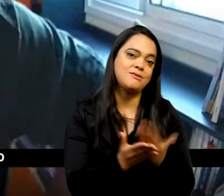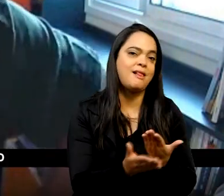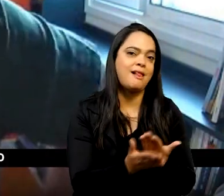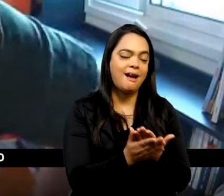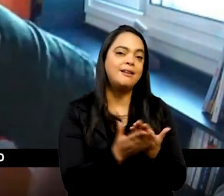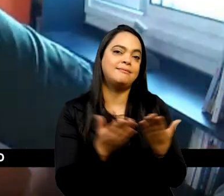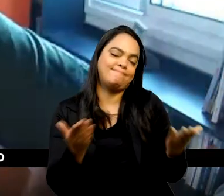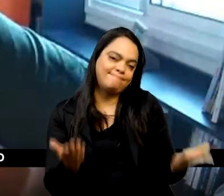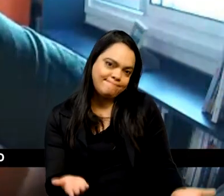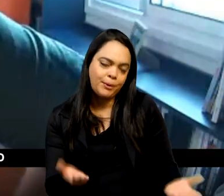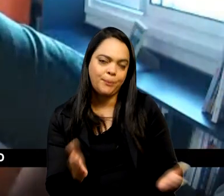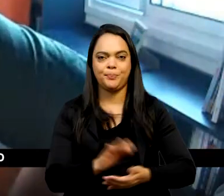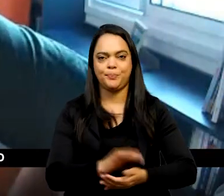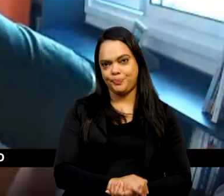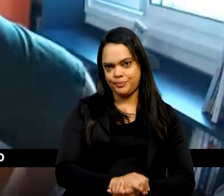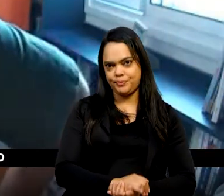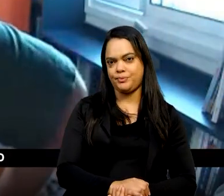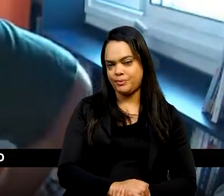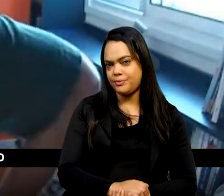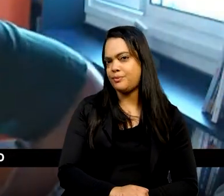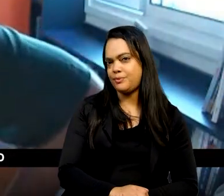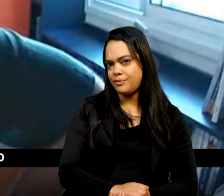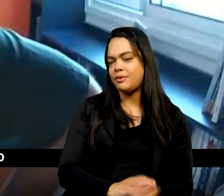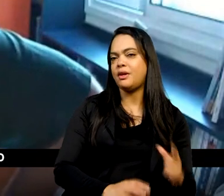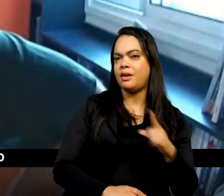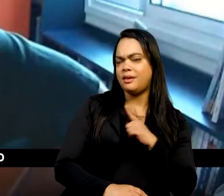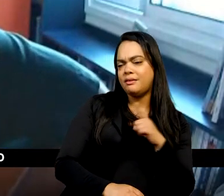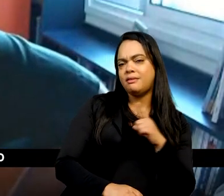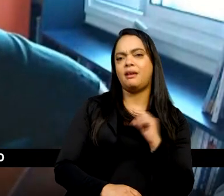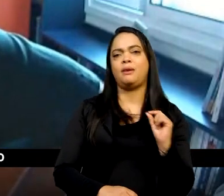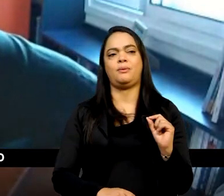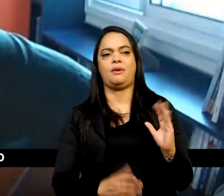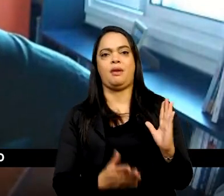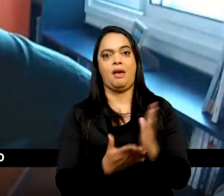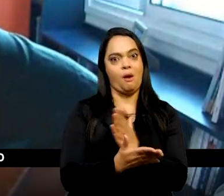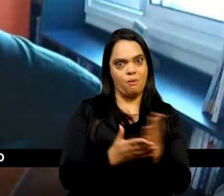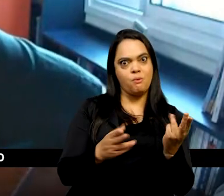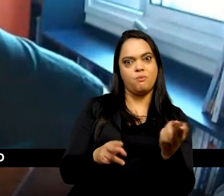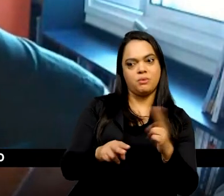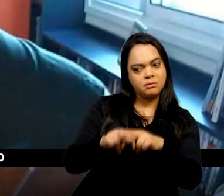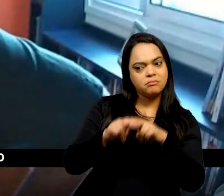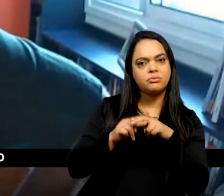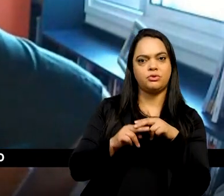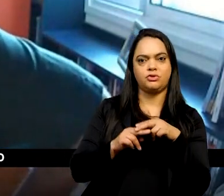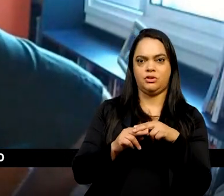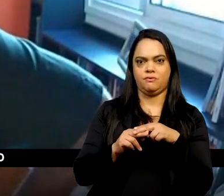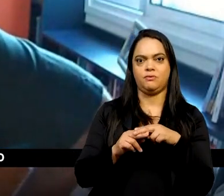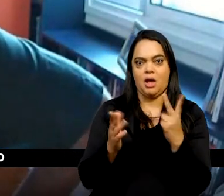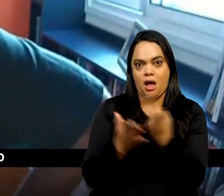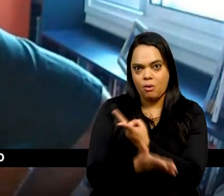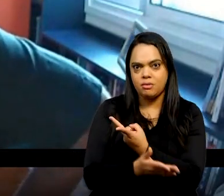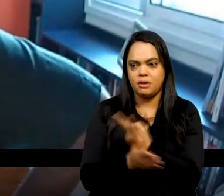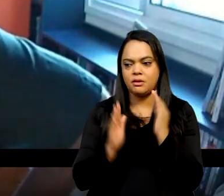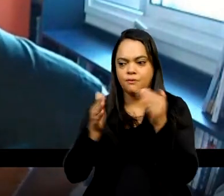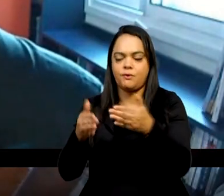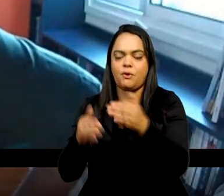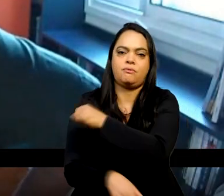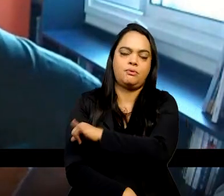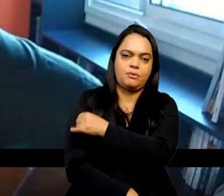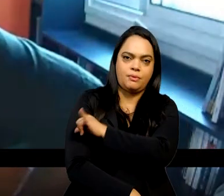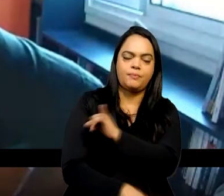Pois bem, há alguns motivos para que isso seja assim, e alguns desses motivos, eles são